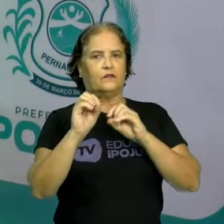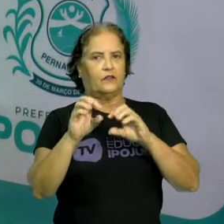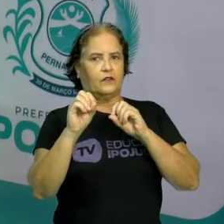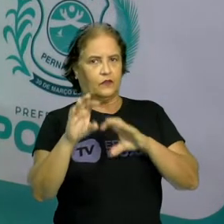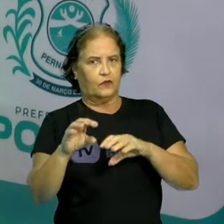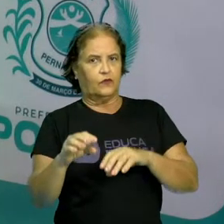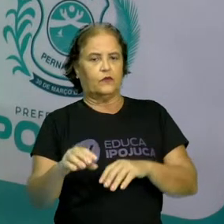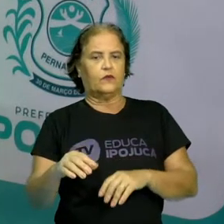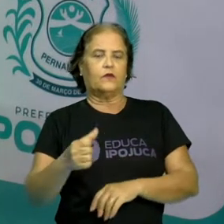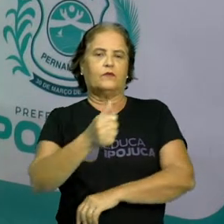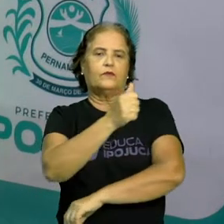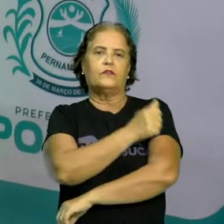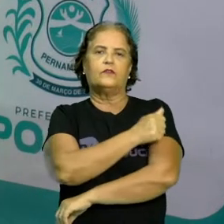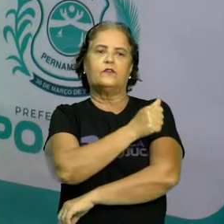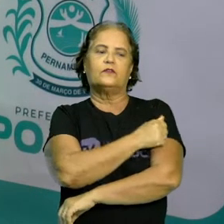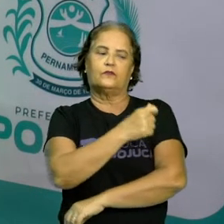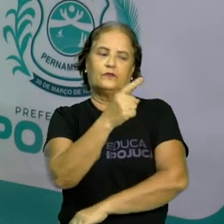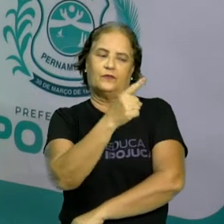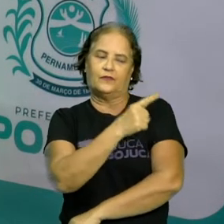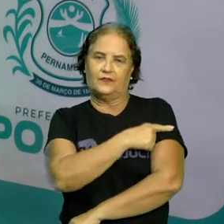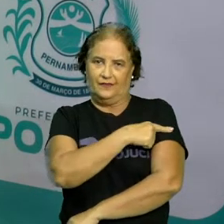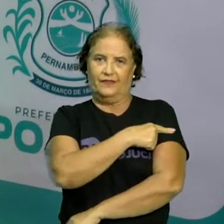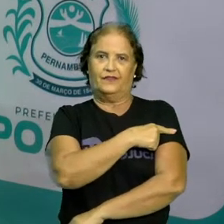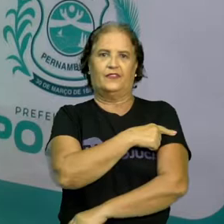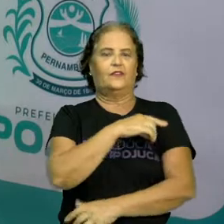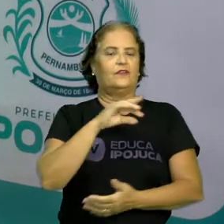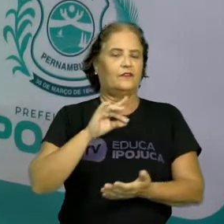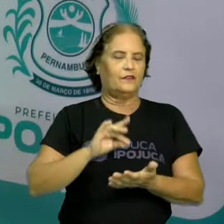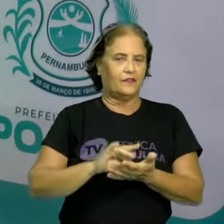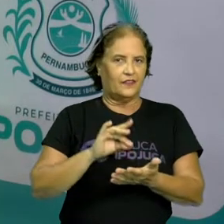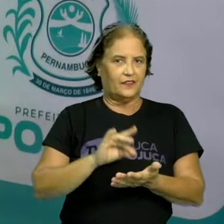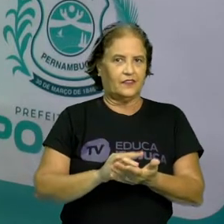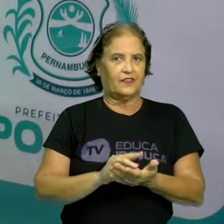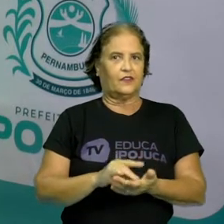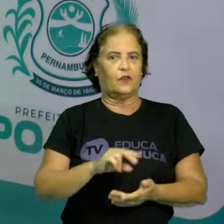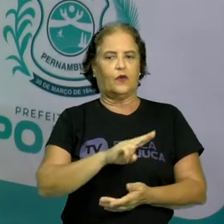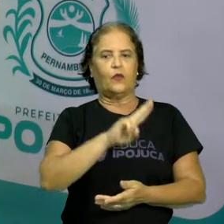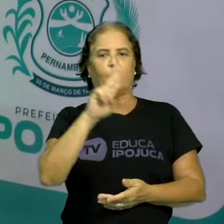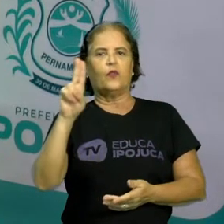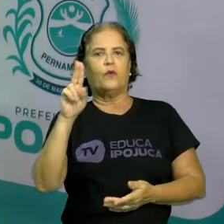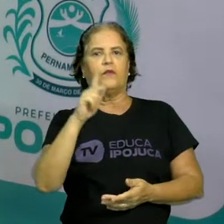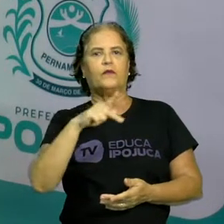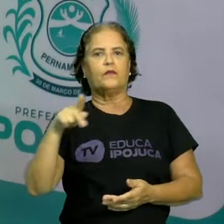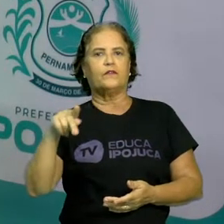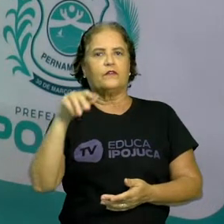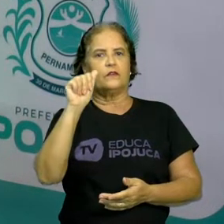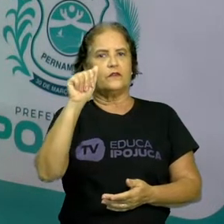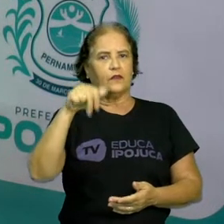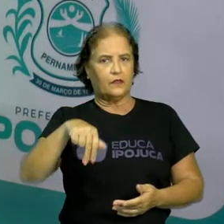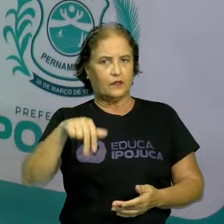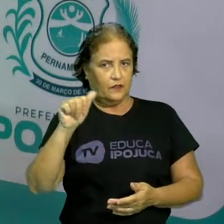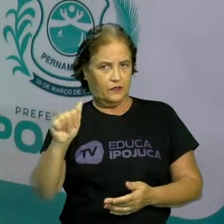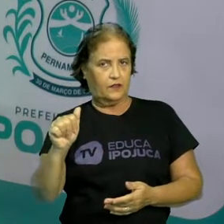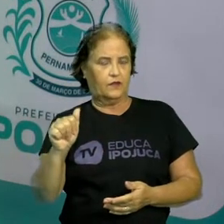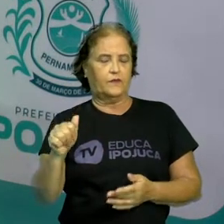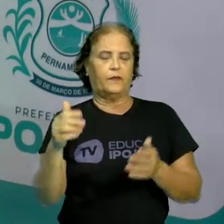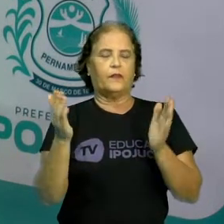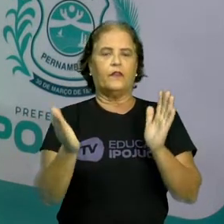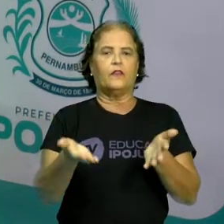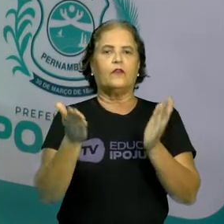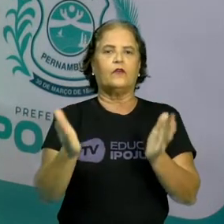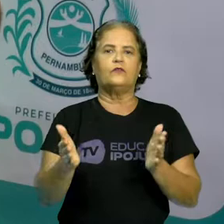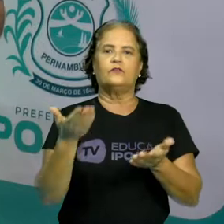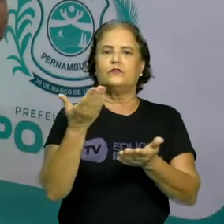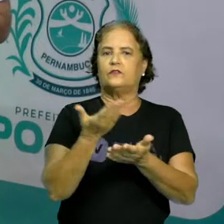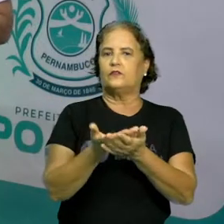os alunos do primeiro ano. Isso mesmo, o meu nome é Ana e hoje nós teremos